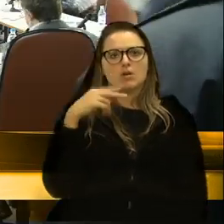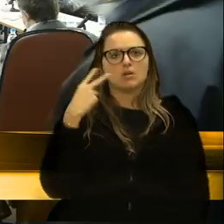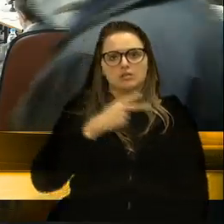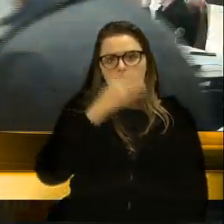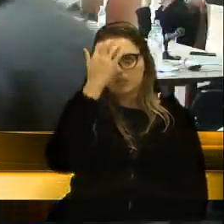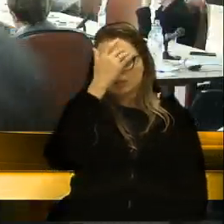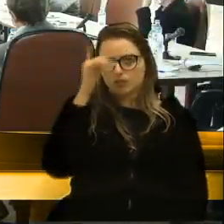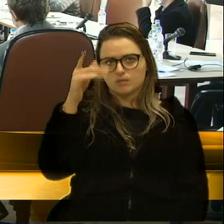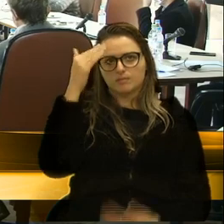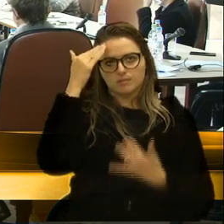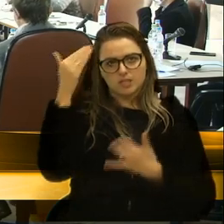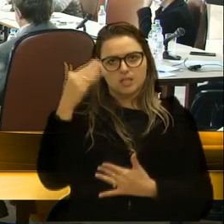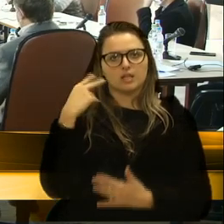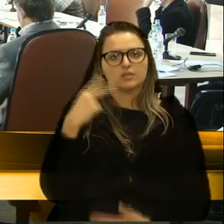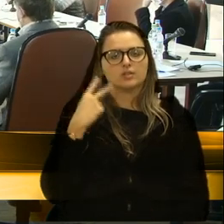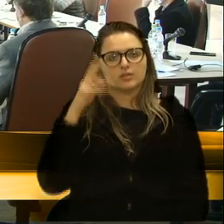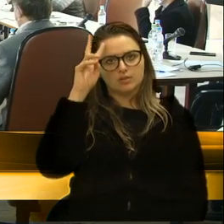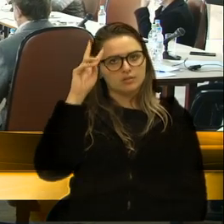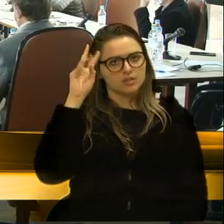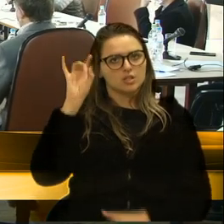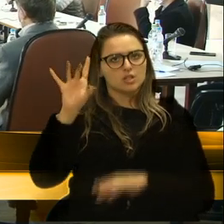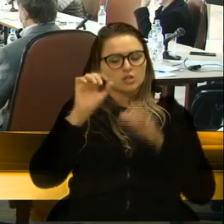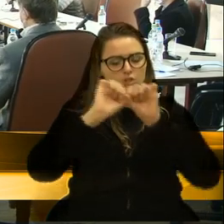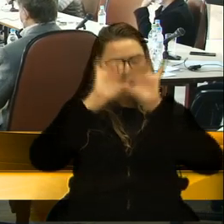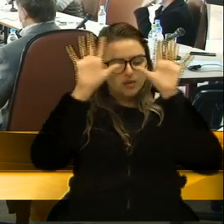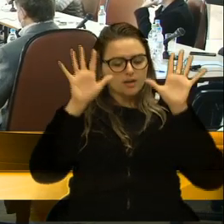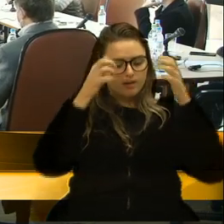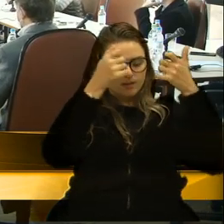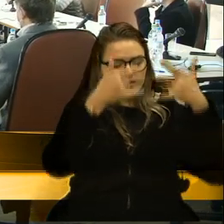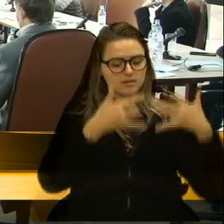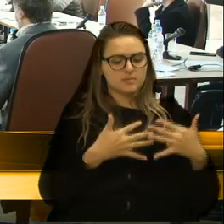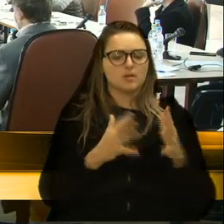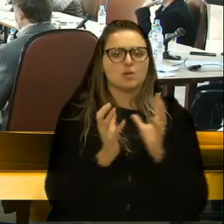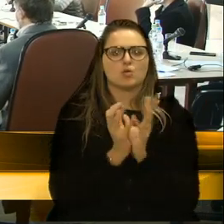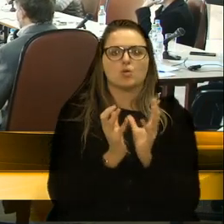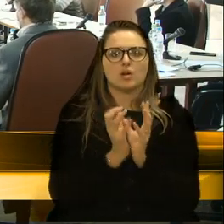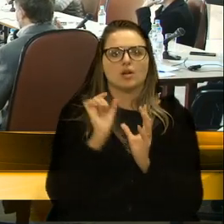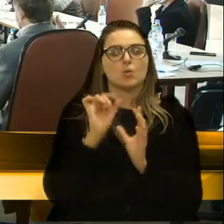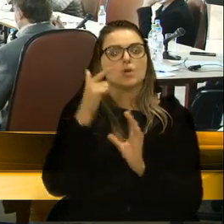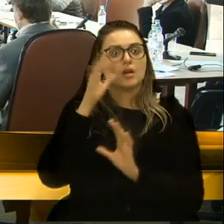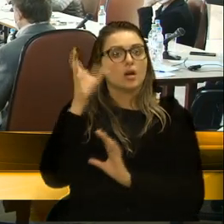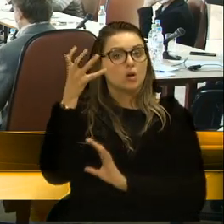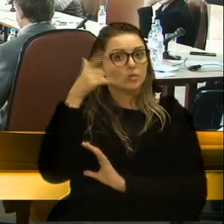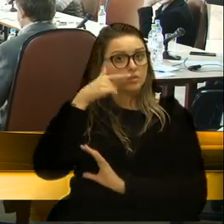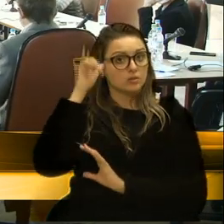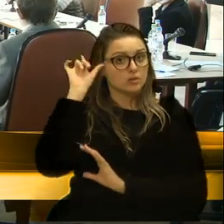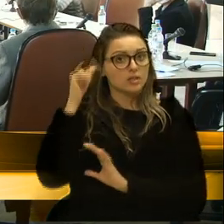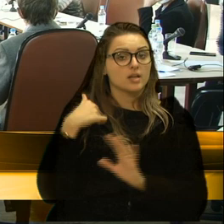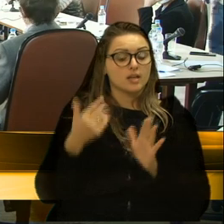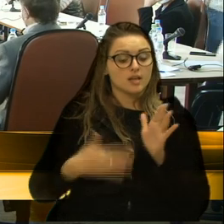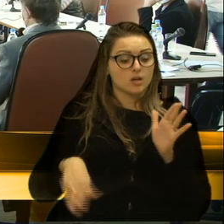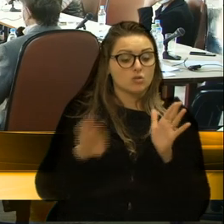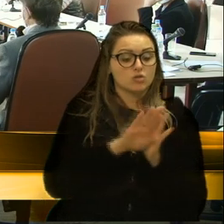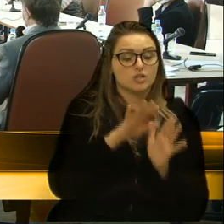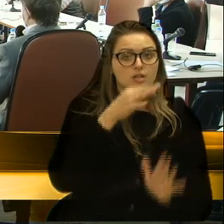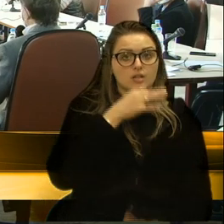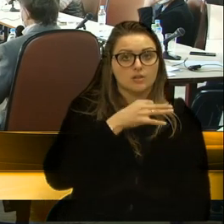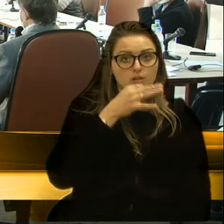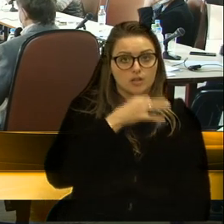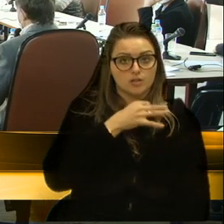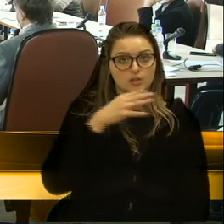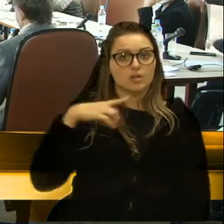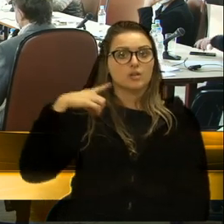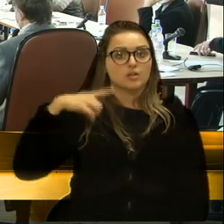Adilão. Obrigado, vereador Velocino. Até para clarear para os colegas, realmente ontem, eu vinha chegando em Caxias e o